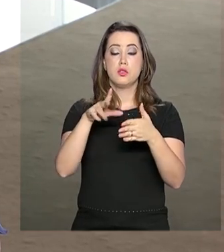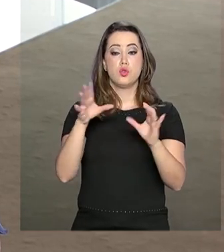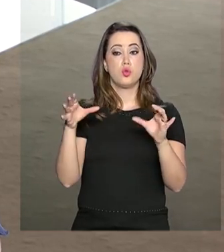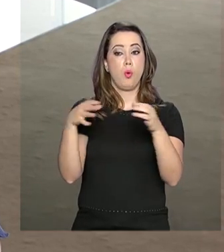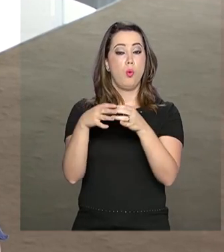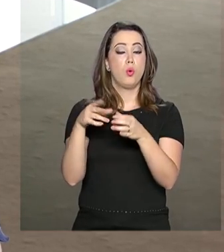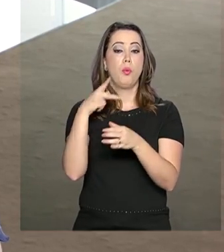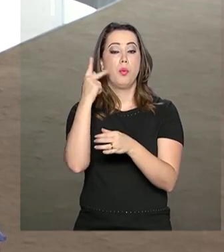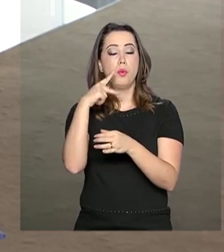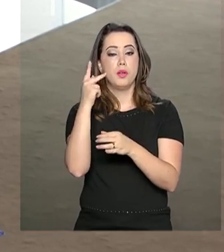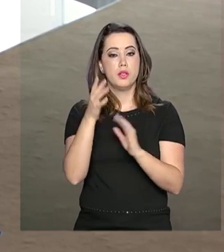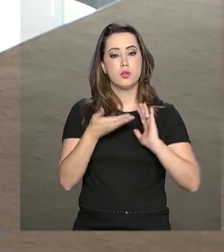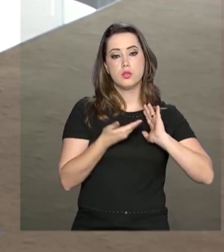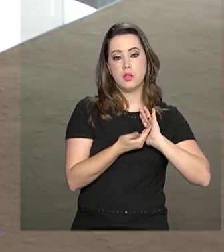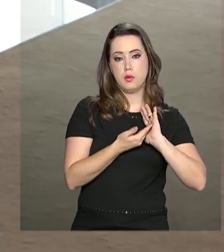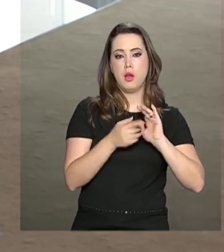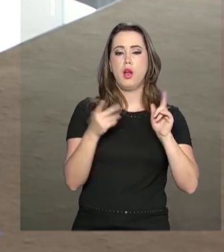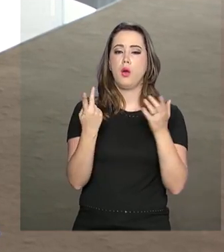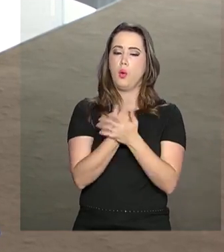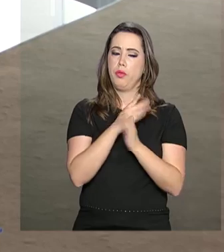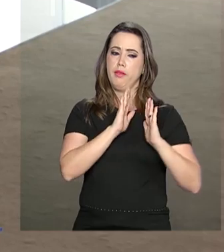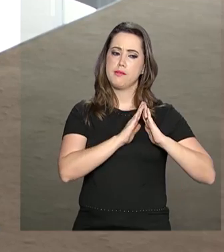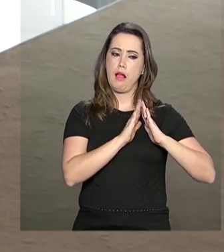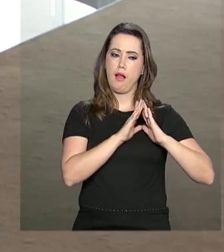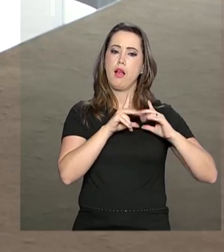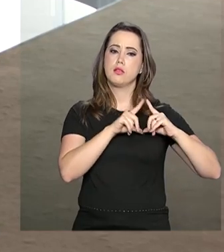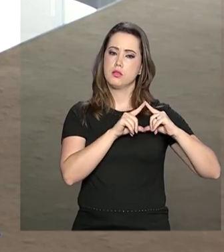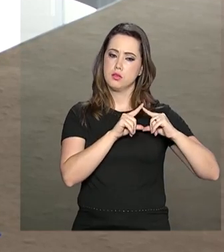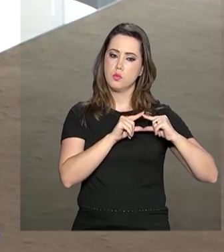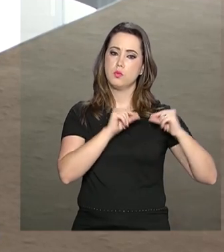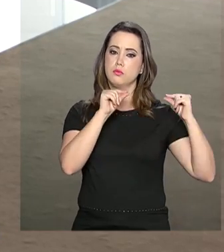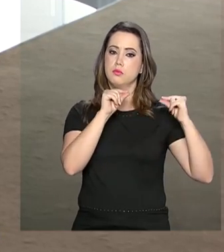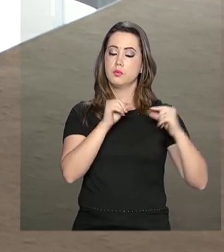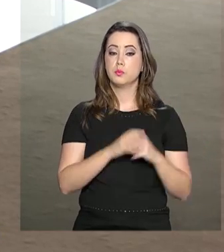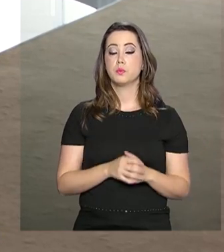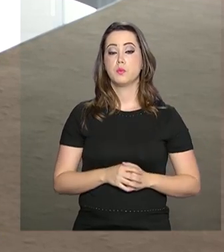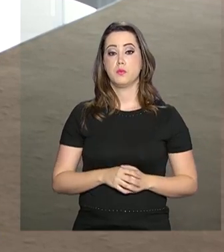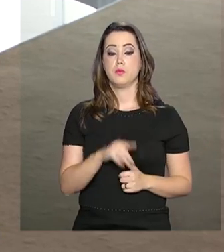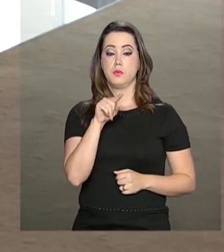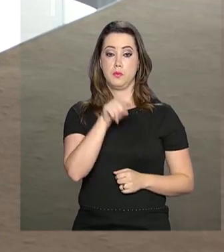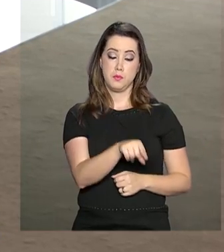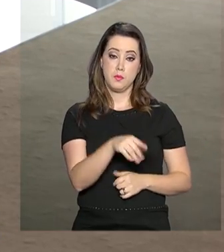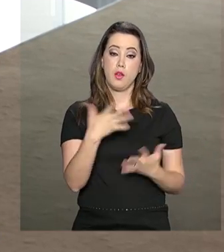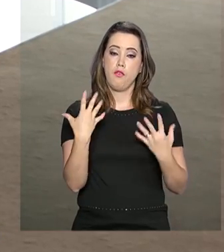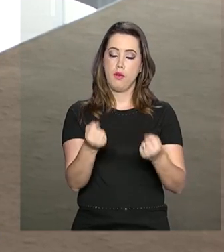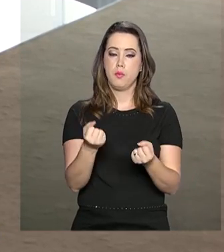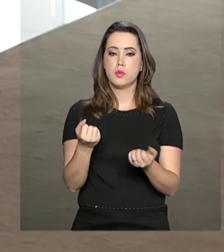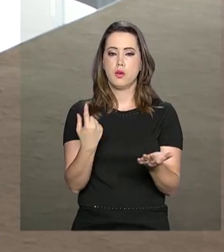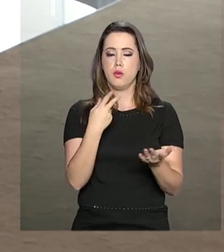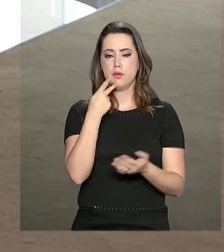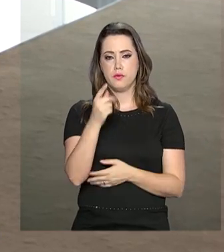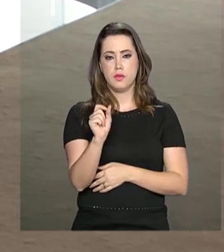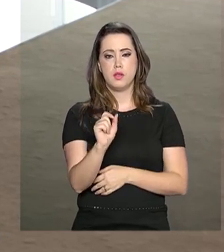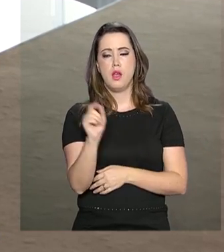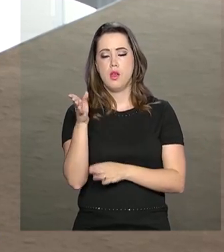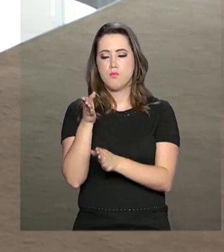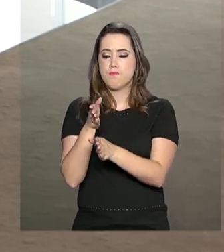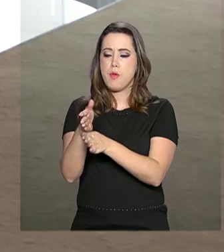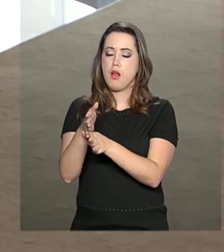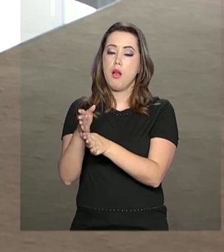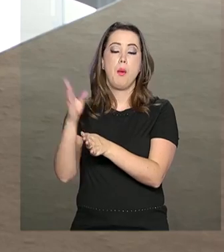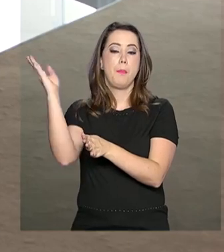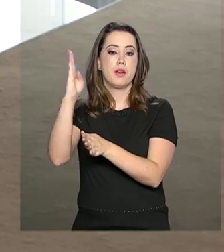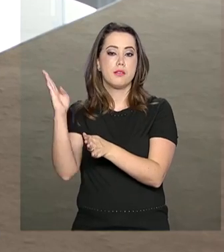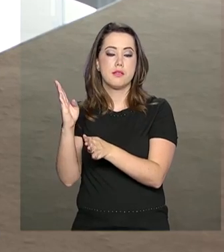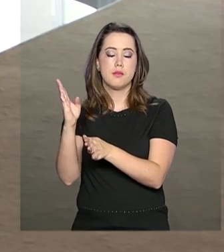mas essa reunião será realizada lá no Palácio da Alvorada, não aqui no Palácio do Planalto. Bom, agora nós vamos falar sobre a situação lá na fronteira